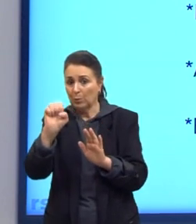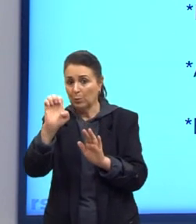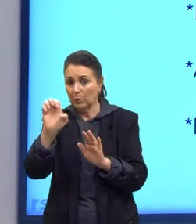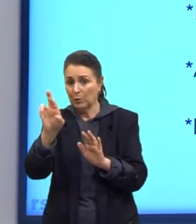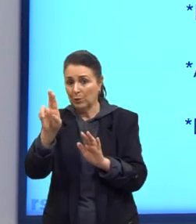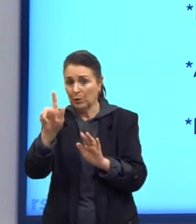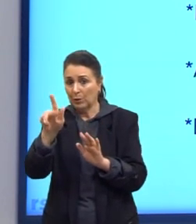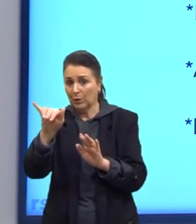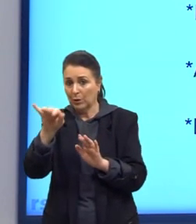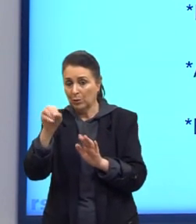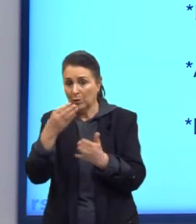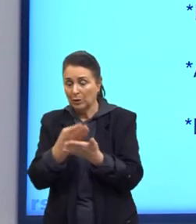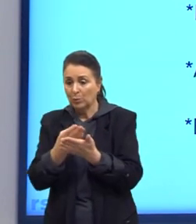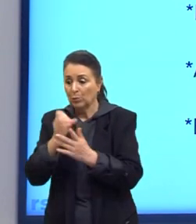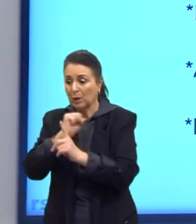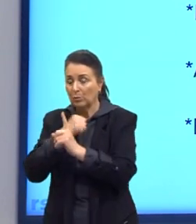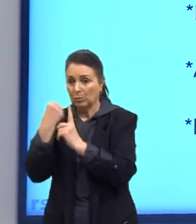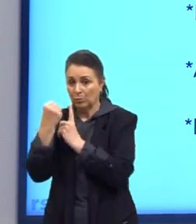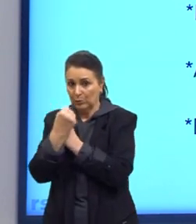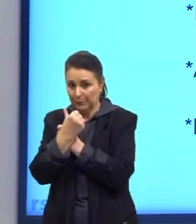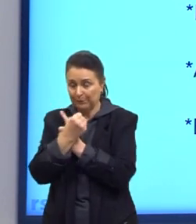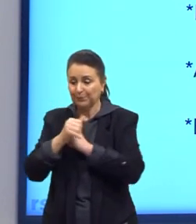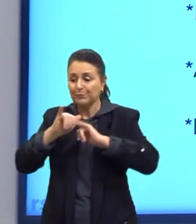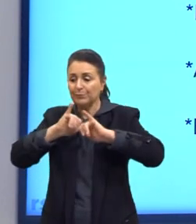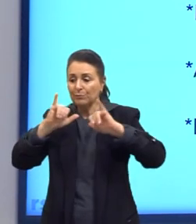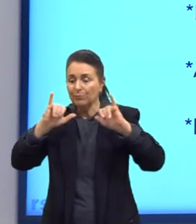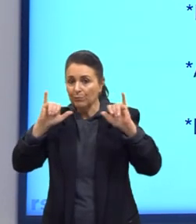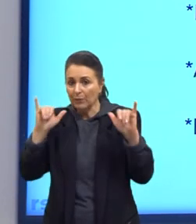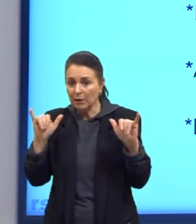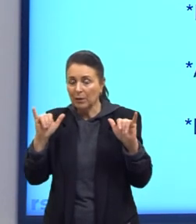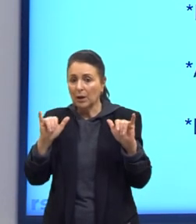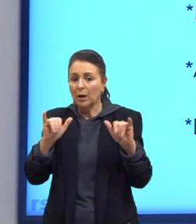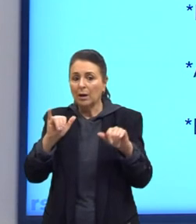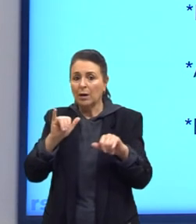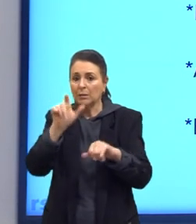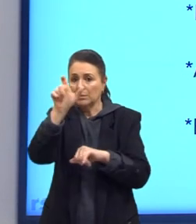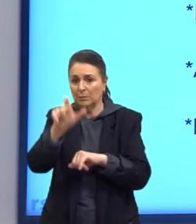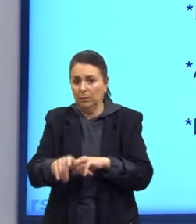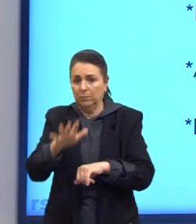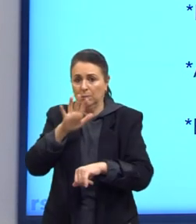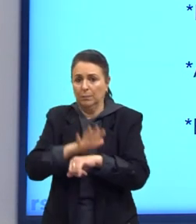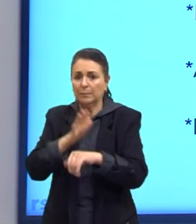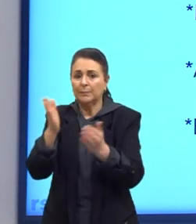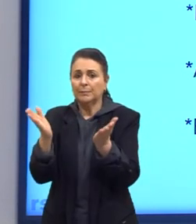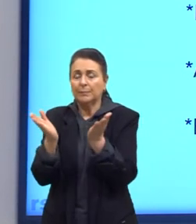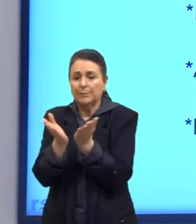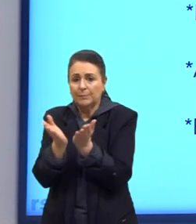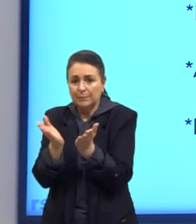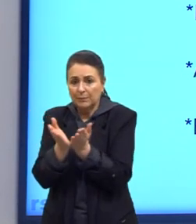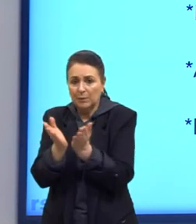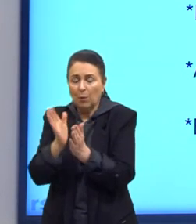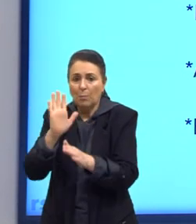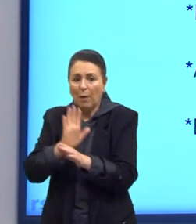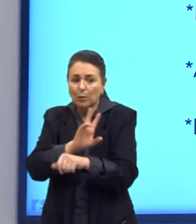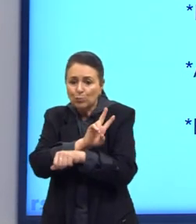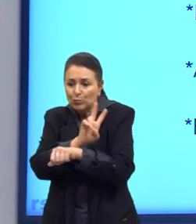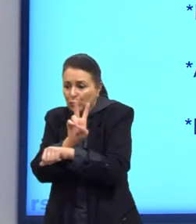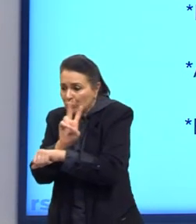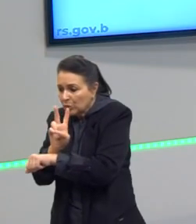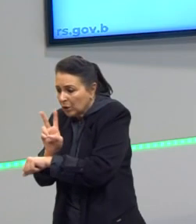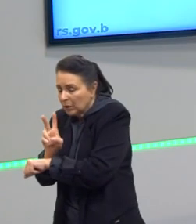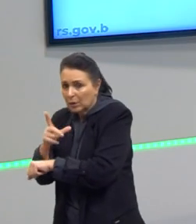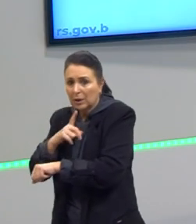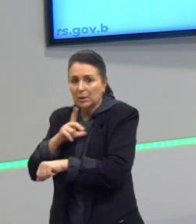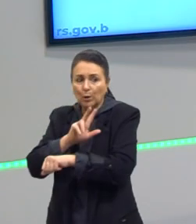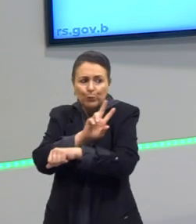traz o seguinte, que os mais pobres são constantemente muito mais vigiados. Há uma